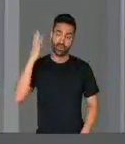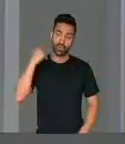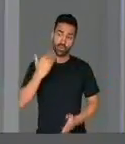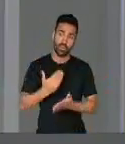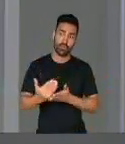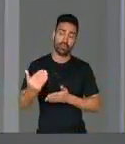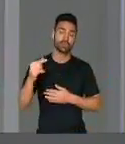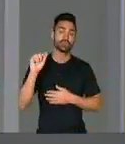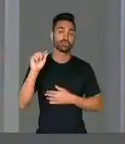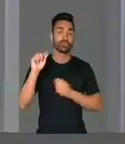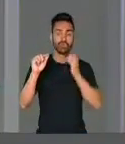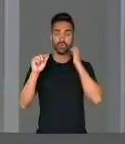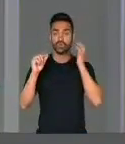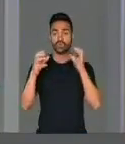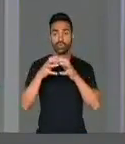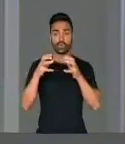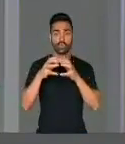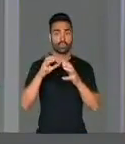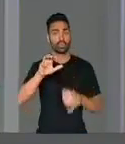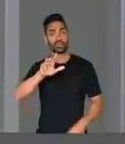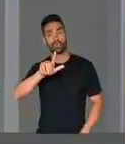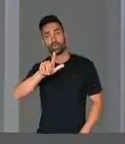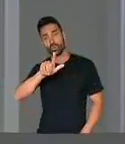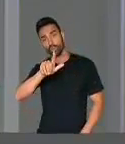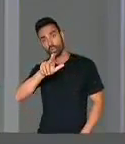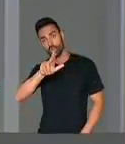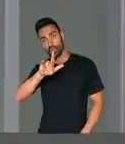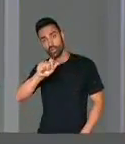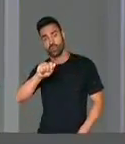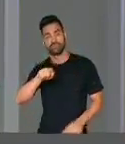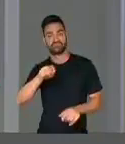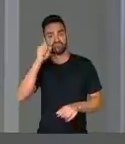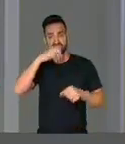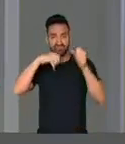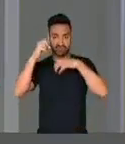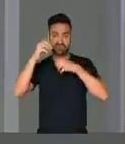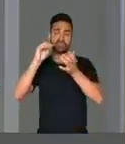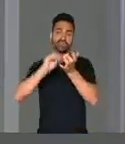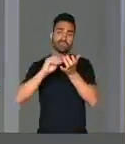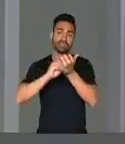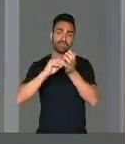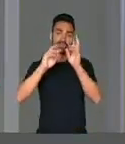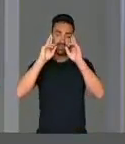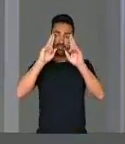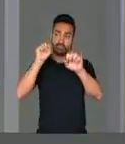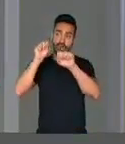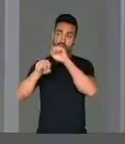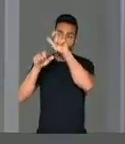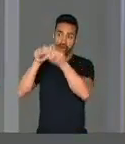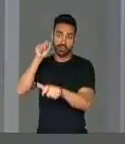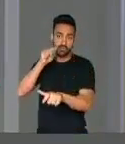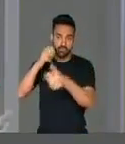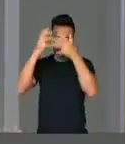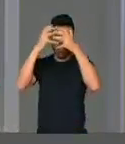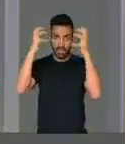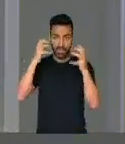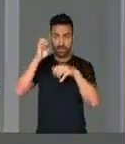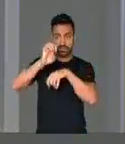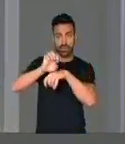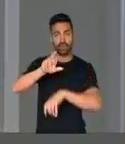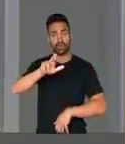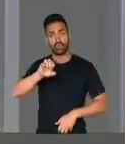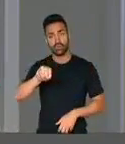a questão da caravana de Lula, a truculência na execução de Marielle no Rio de Janeiro. O